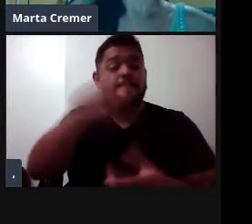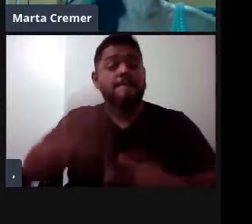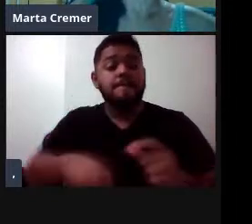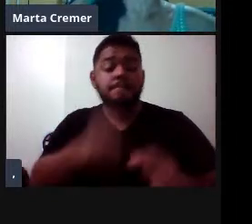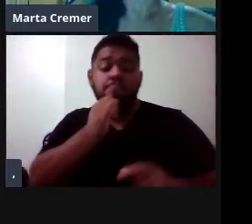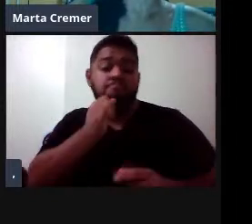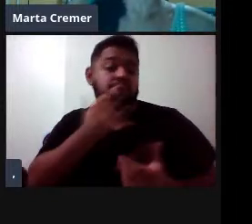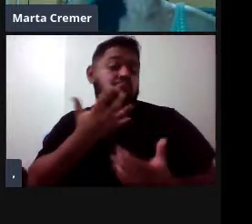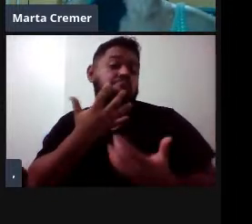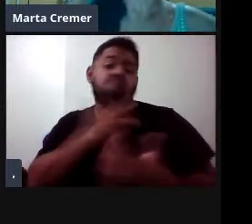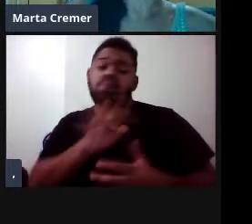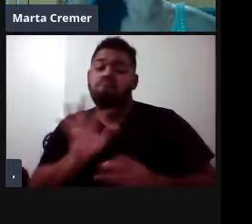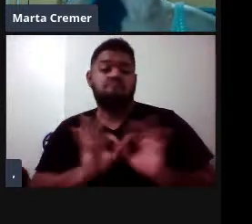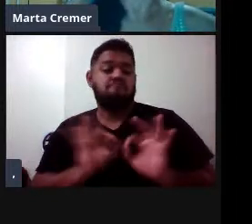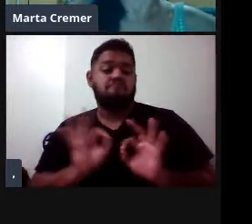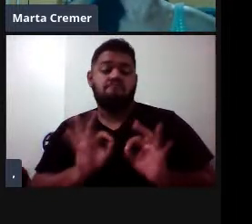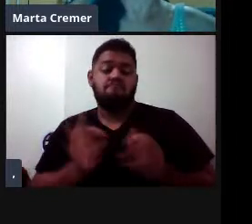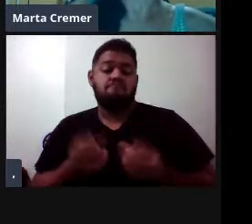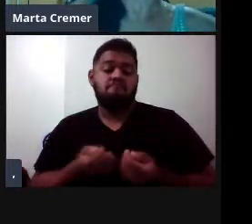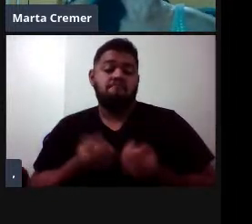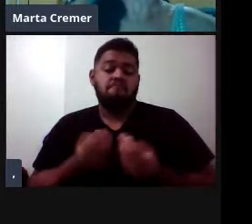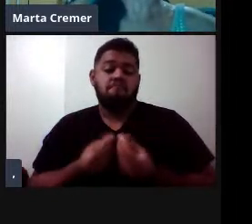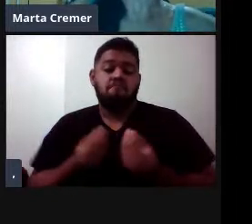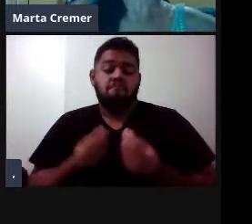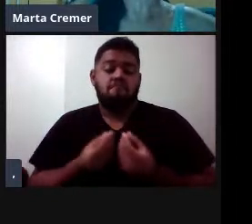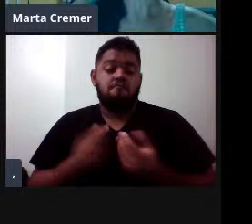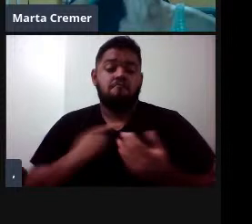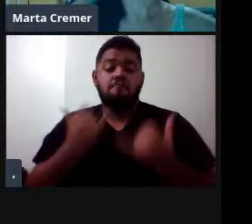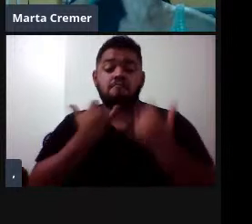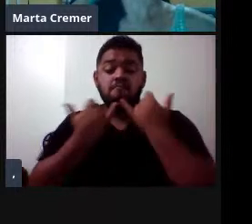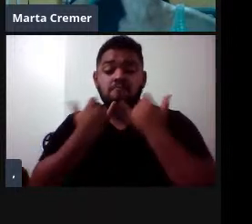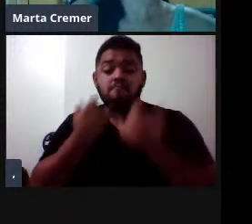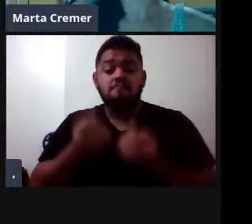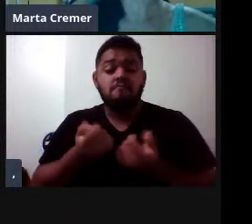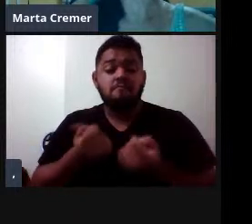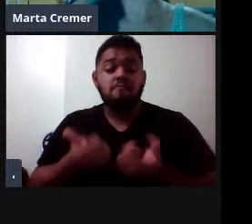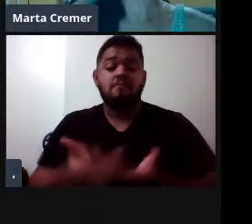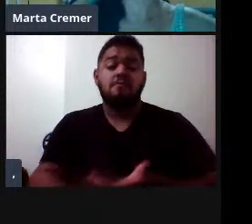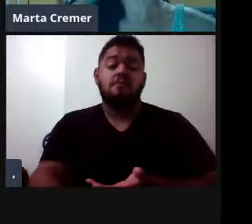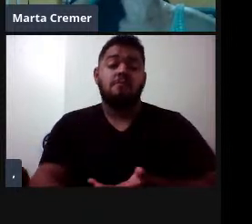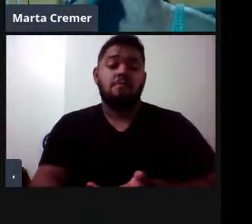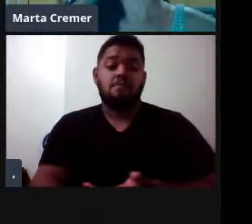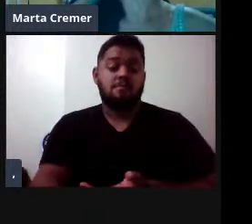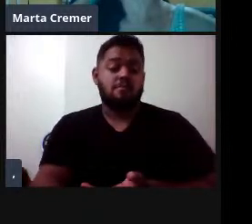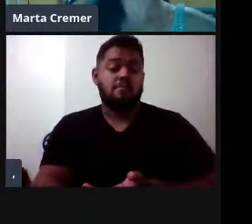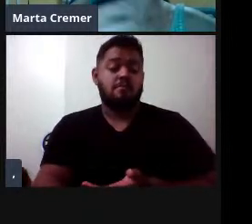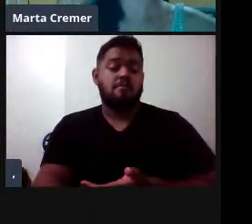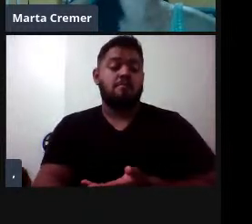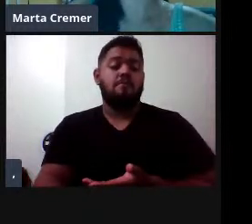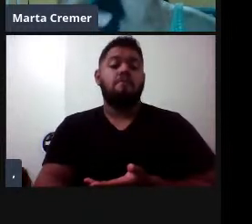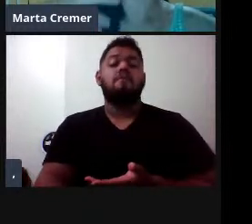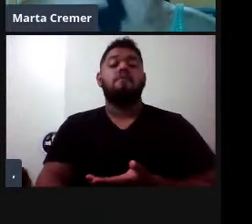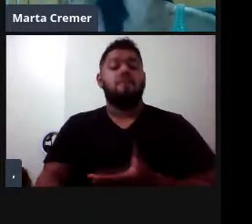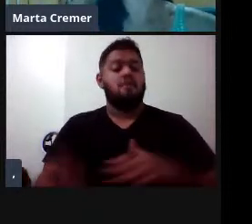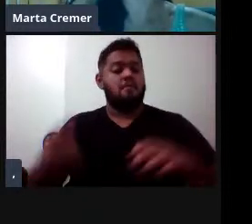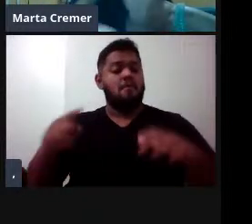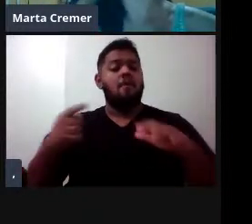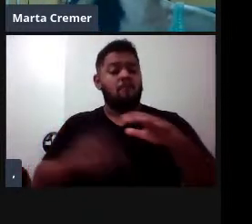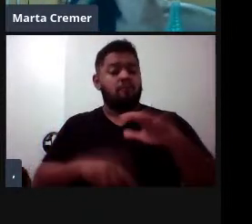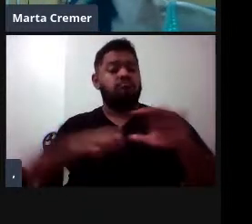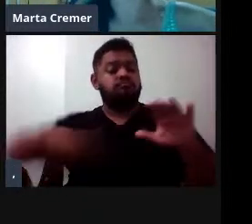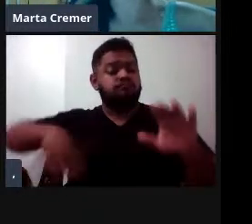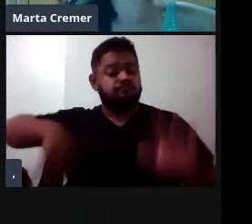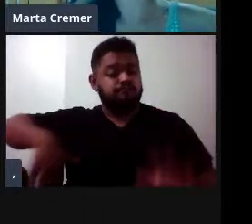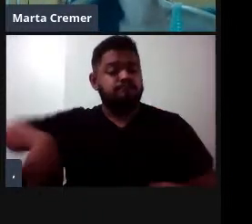e se tem pouquíssimo acesso a eles, né, são também considerados grandes mergulhadores, algumas espécies são conhecidas